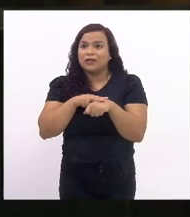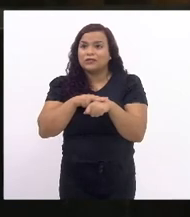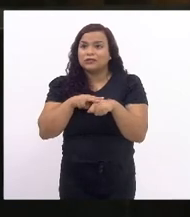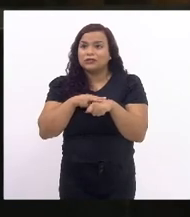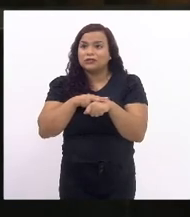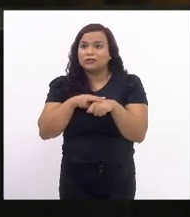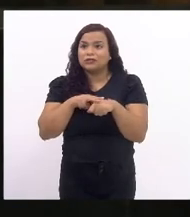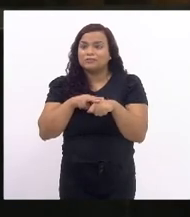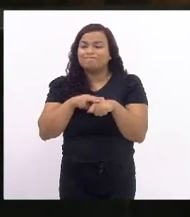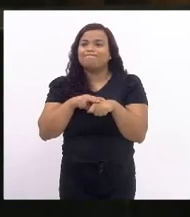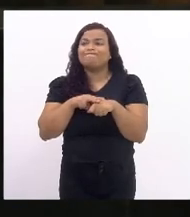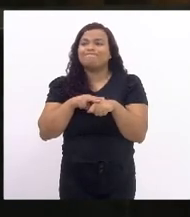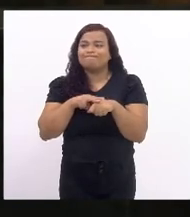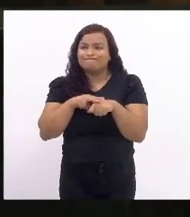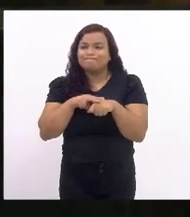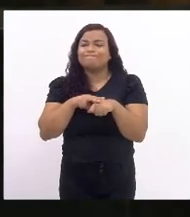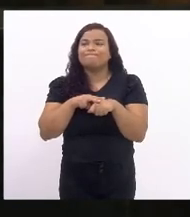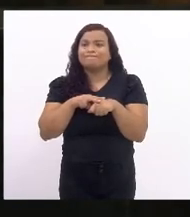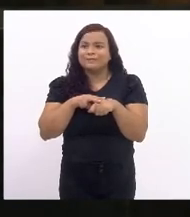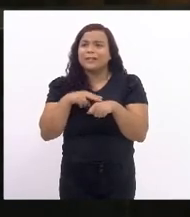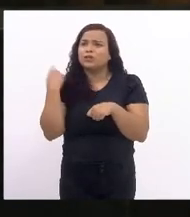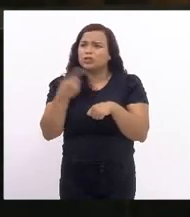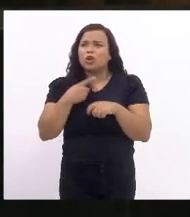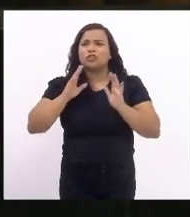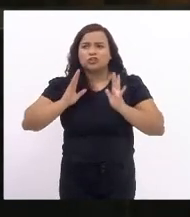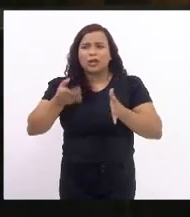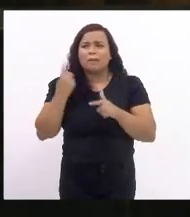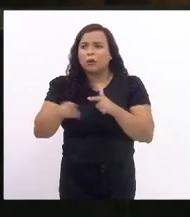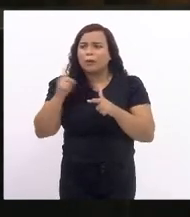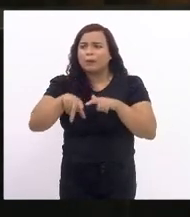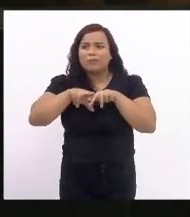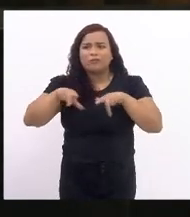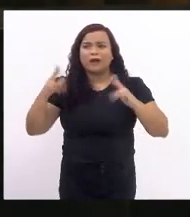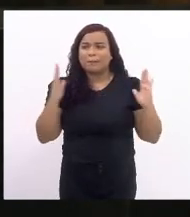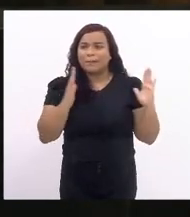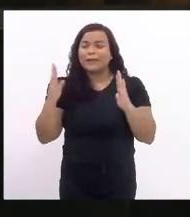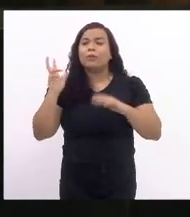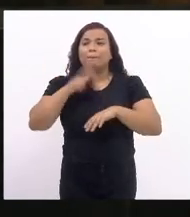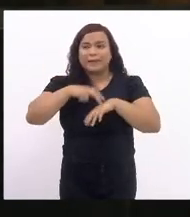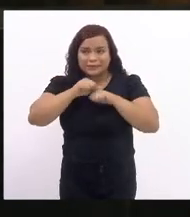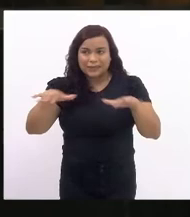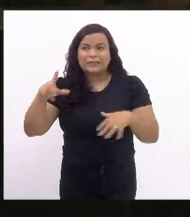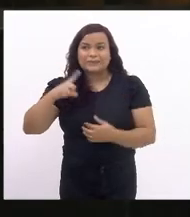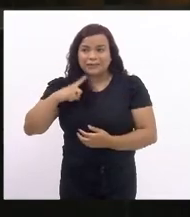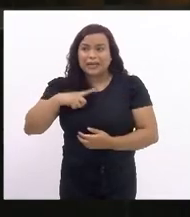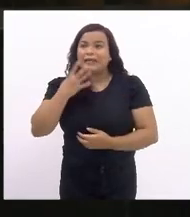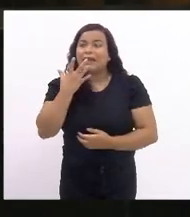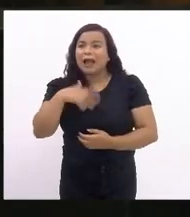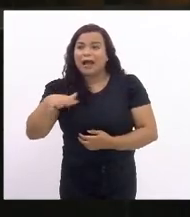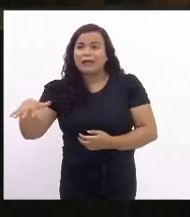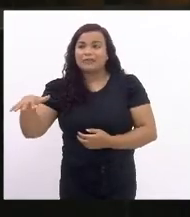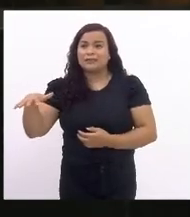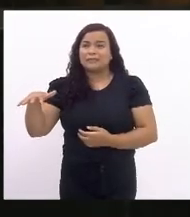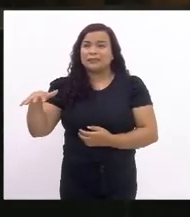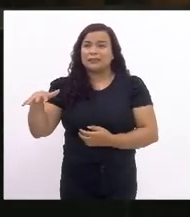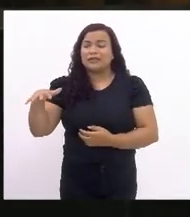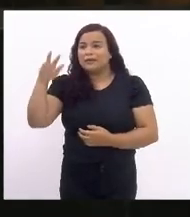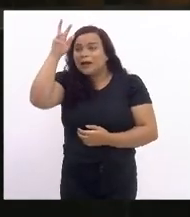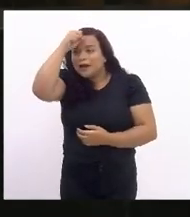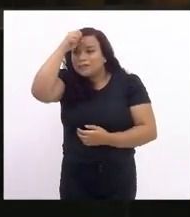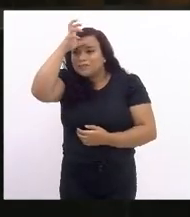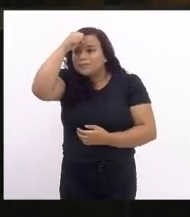diversas dificuldades durante a pandemia, as nossas crianças não estão tendo seus ensinos com